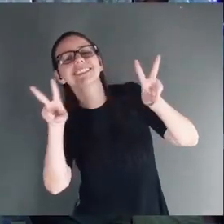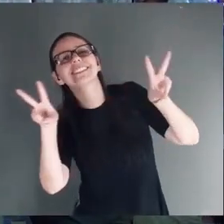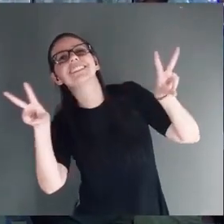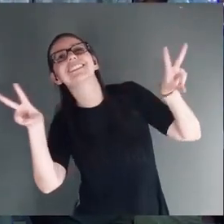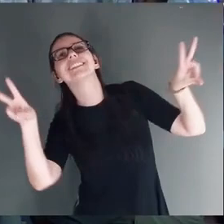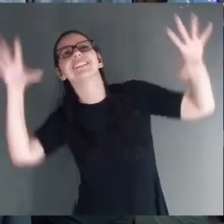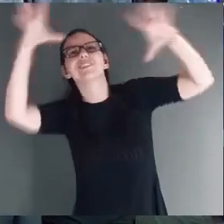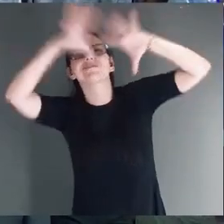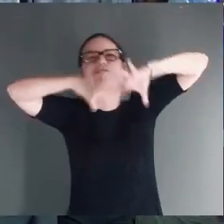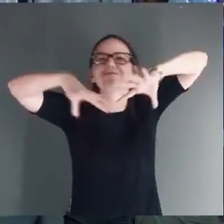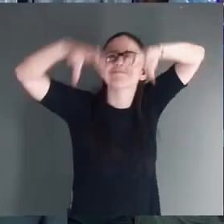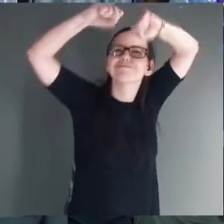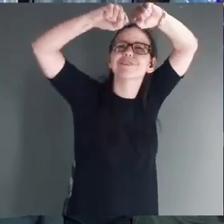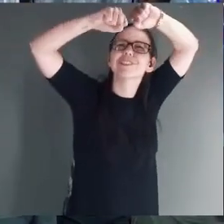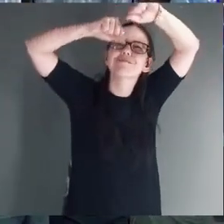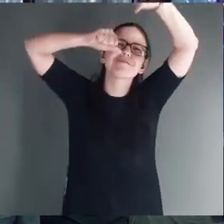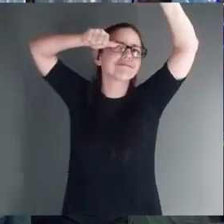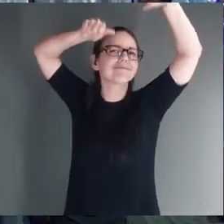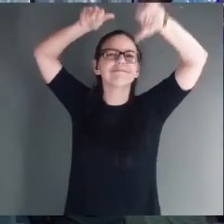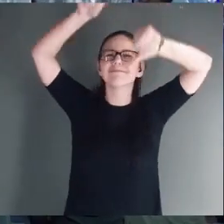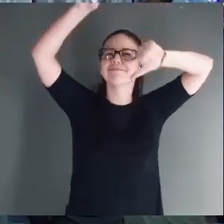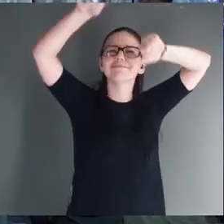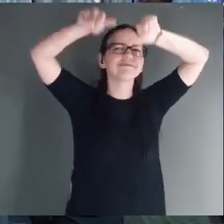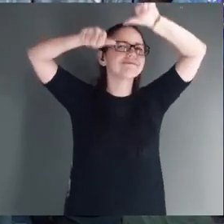Livrou-me.